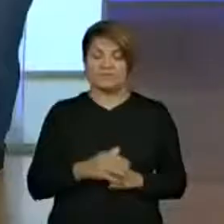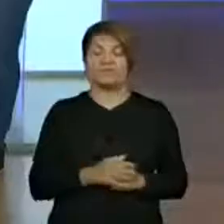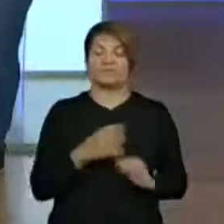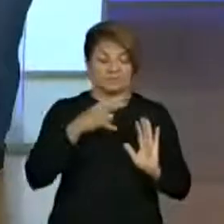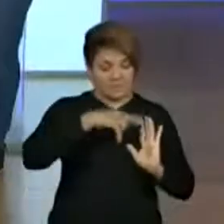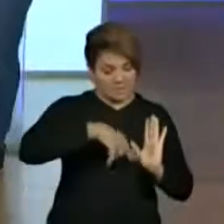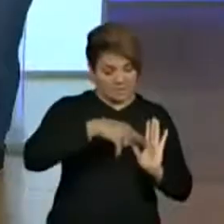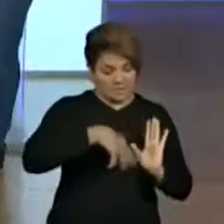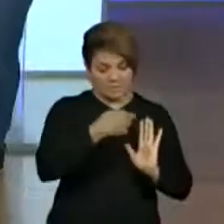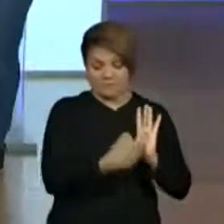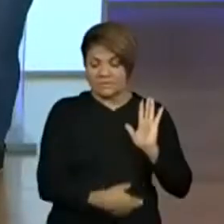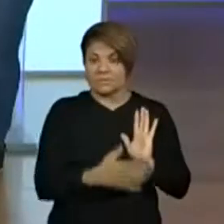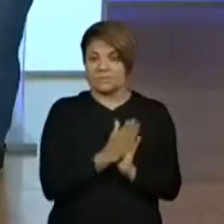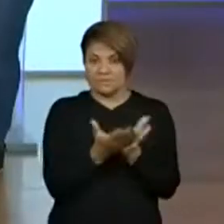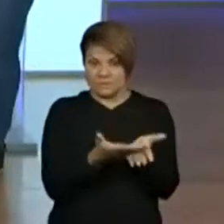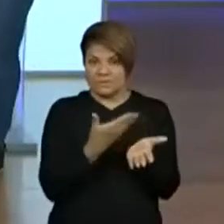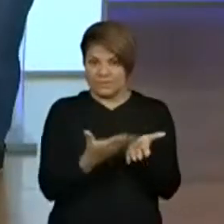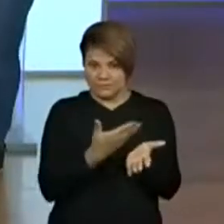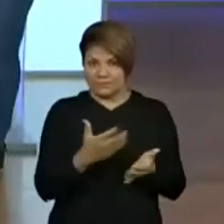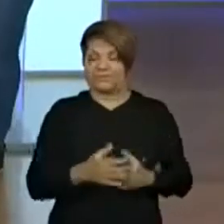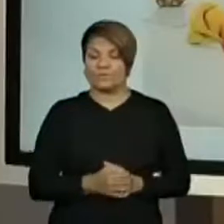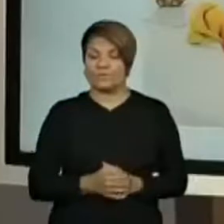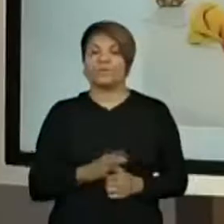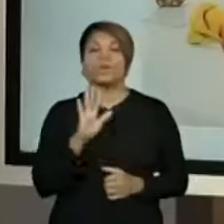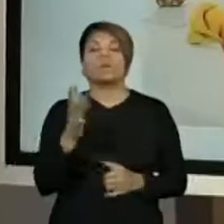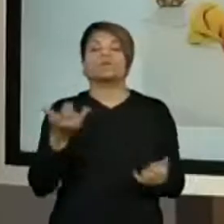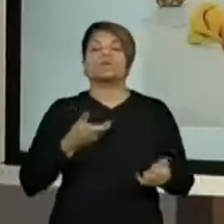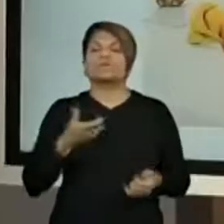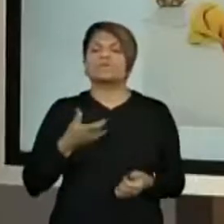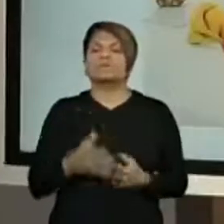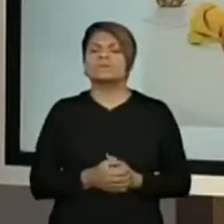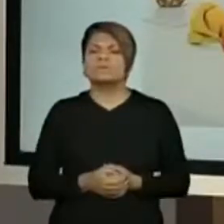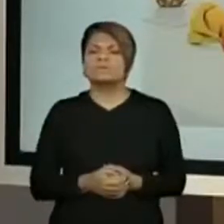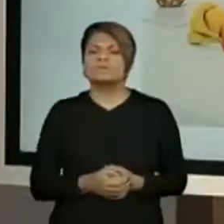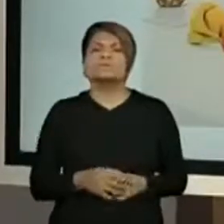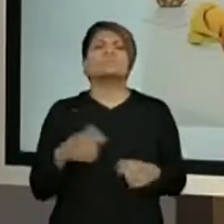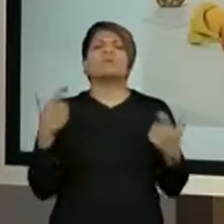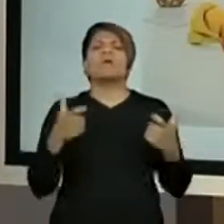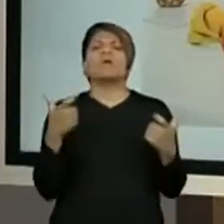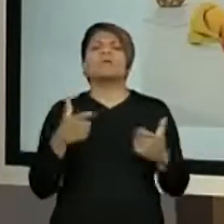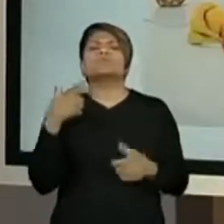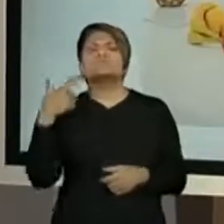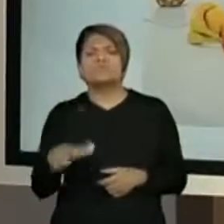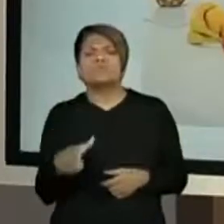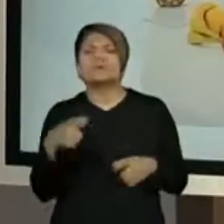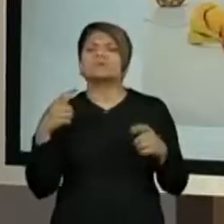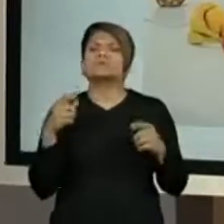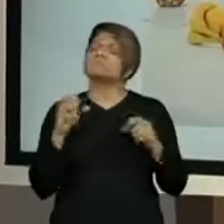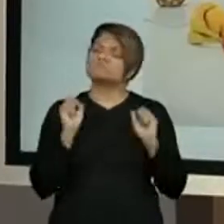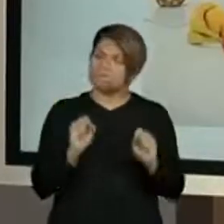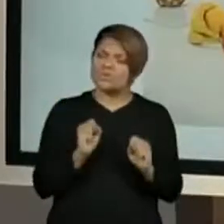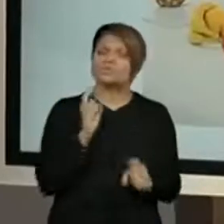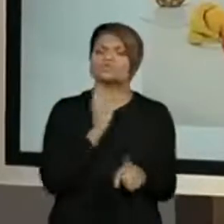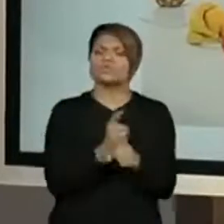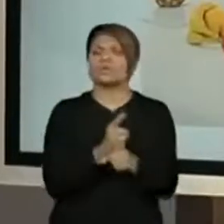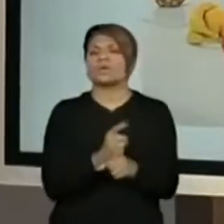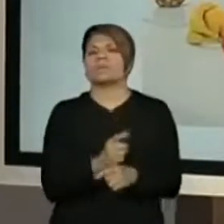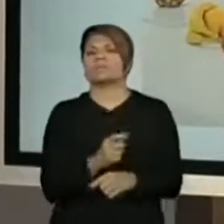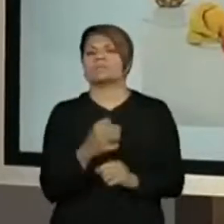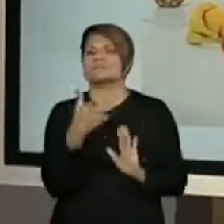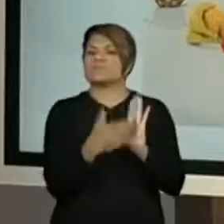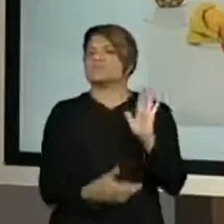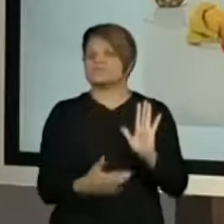Agora, contem pra mim. Onde mais a gente pode encontrar receitas? Em quais